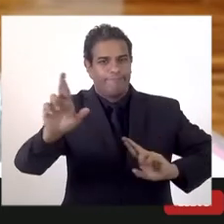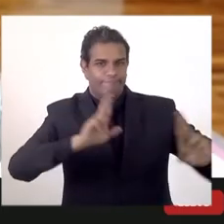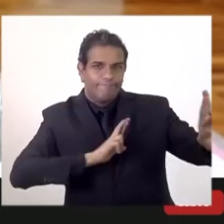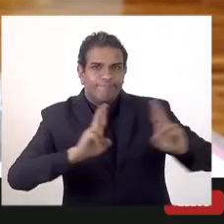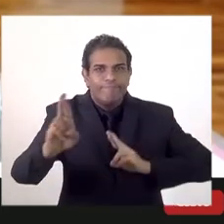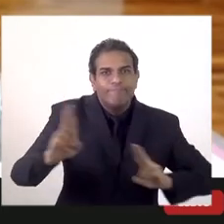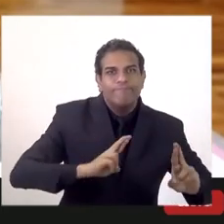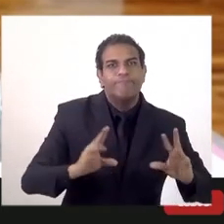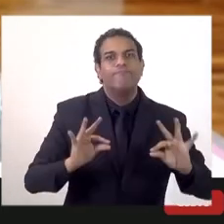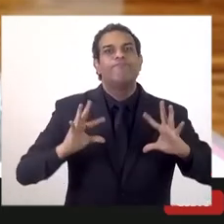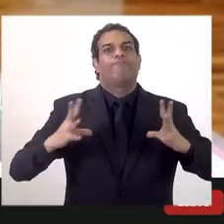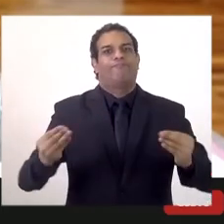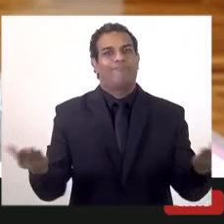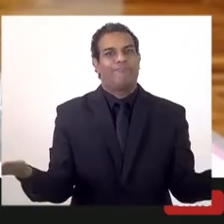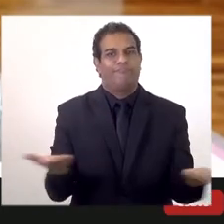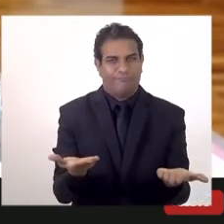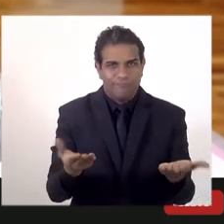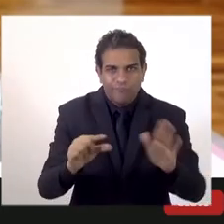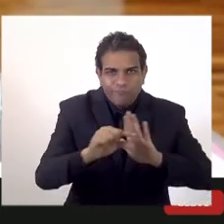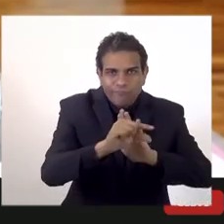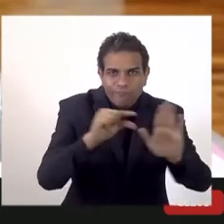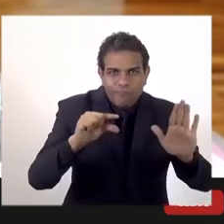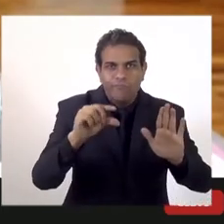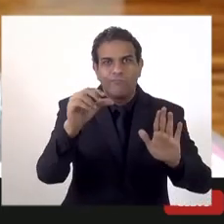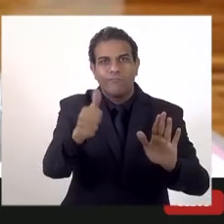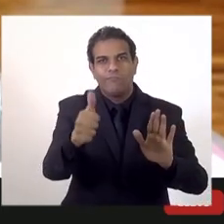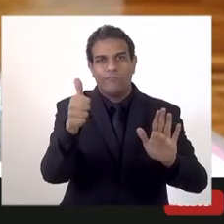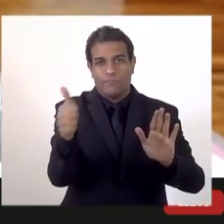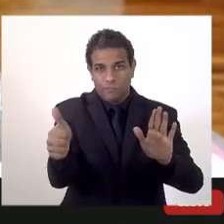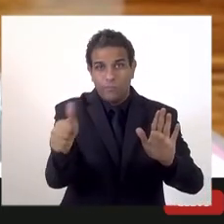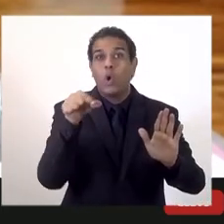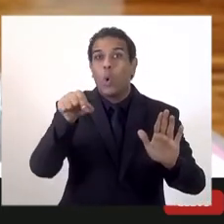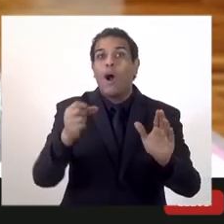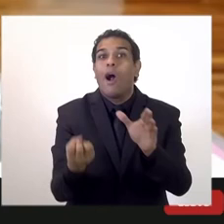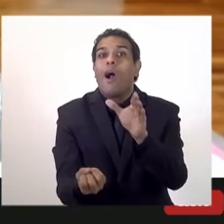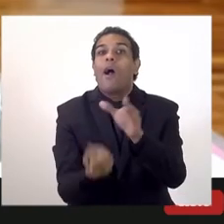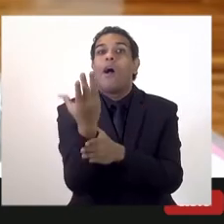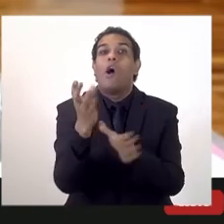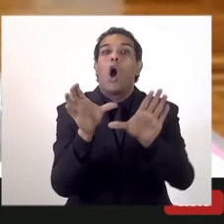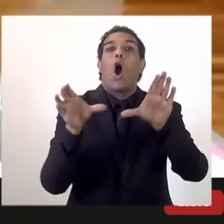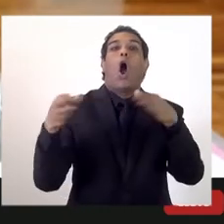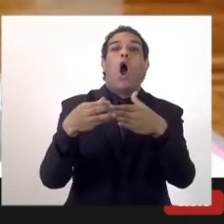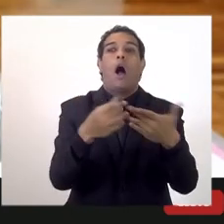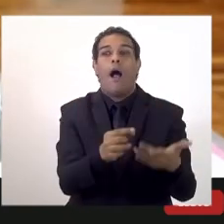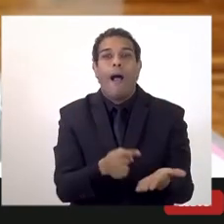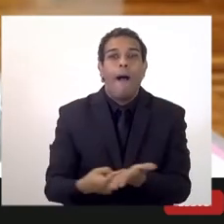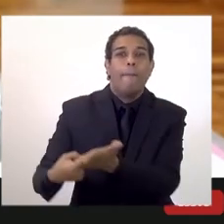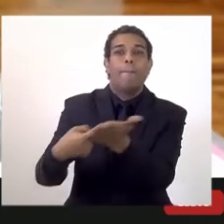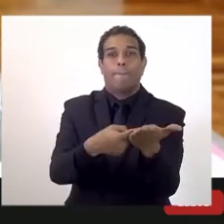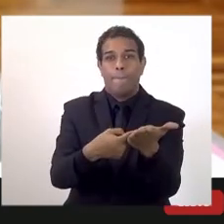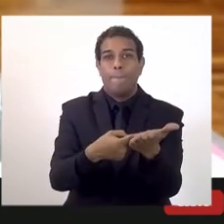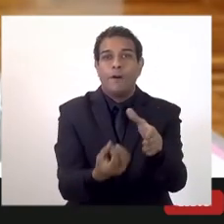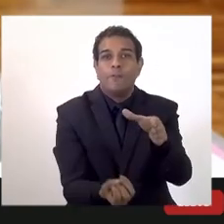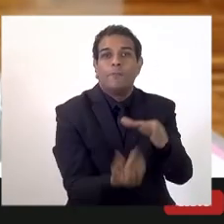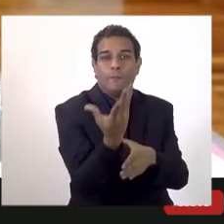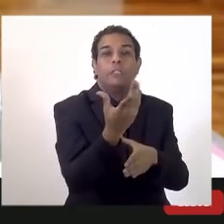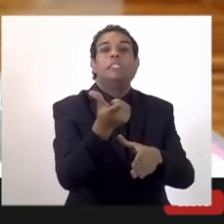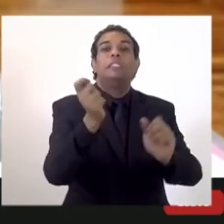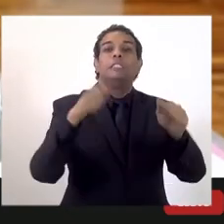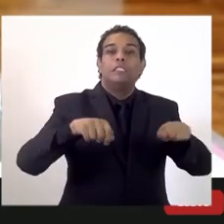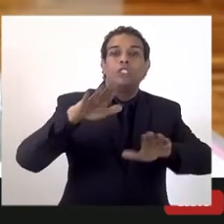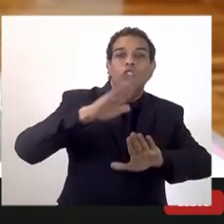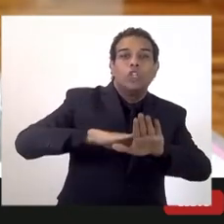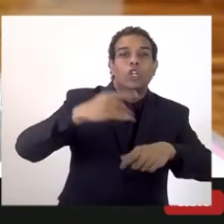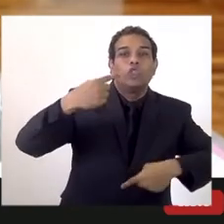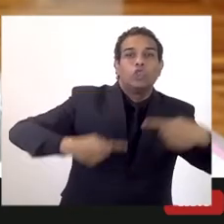contribuições então nós já temos o artigo décimo primeiro que fica criado o conselho consultivo do fundo soberano com competência para